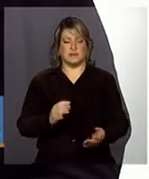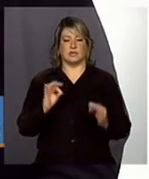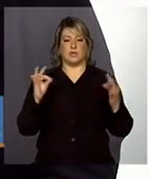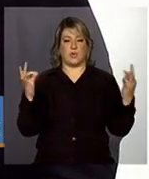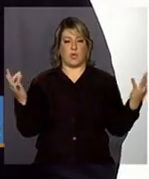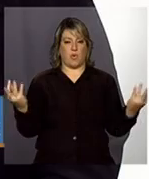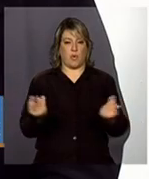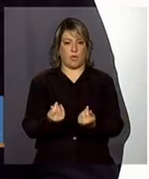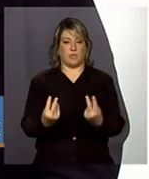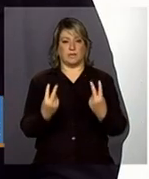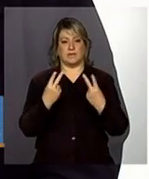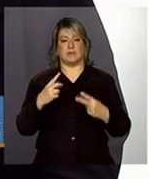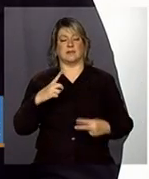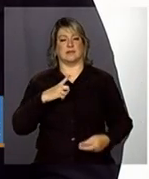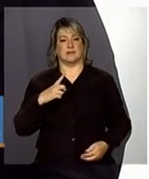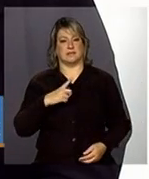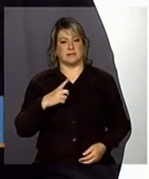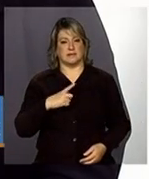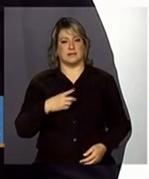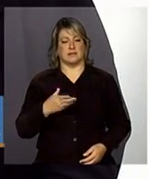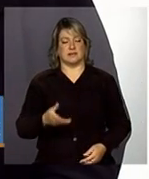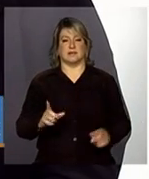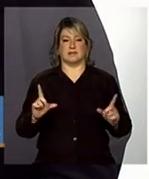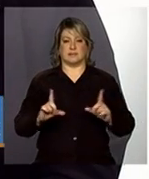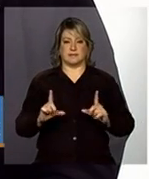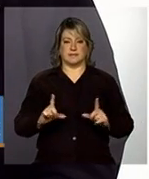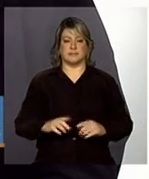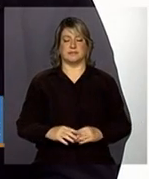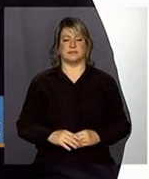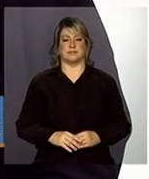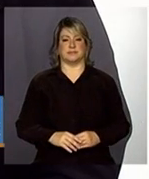todos e todas que nos assistem, né?